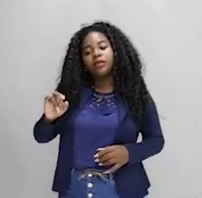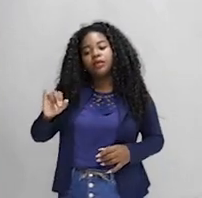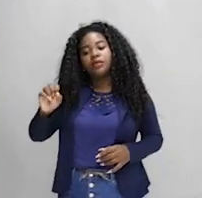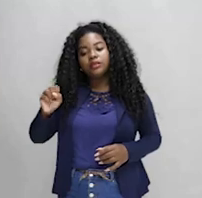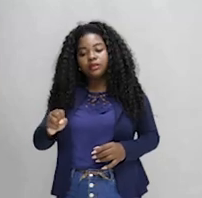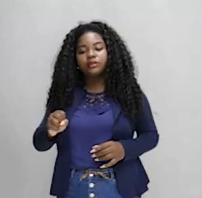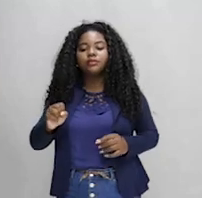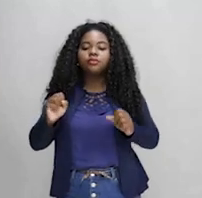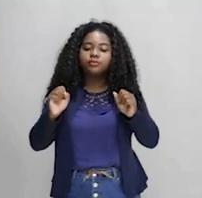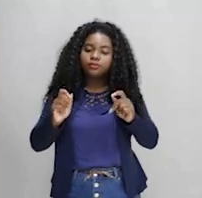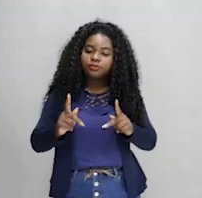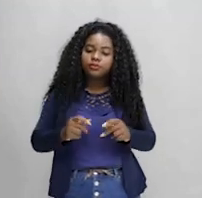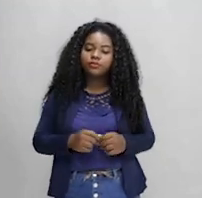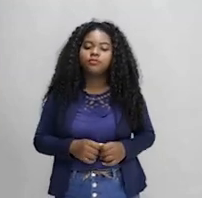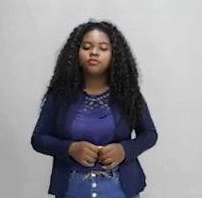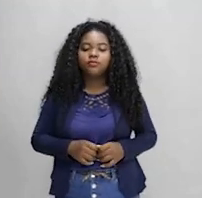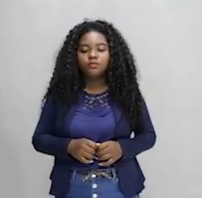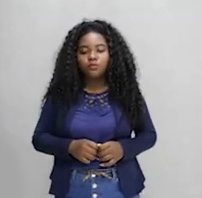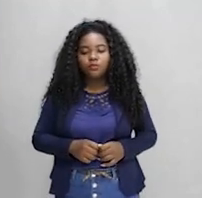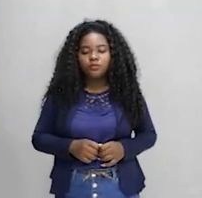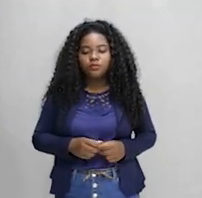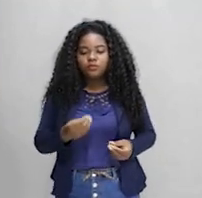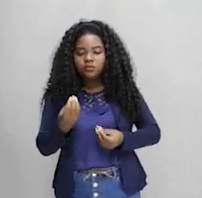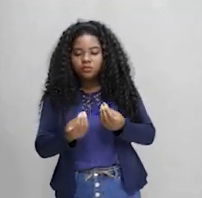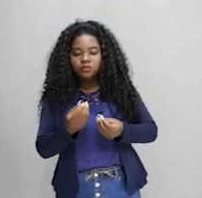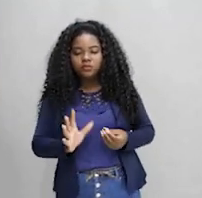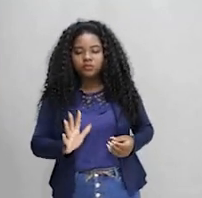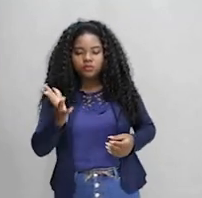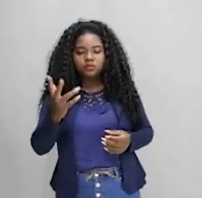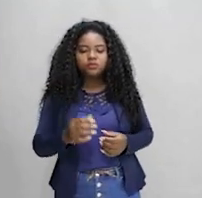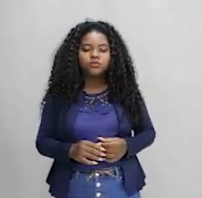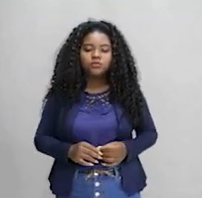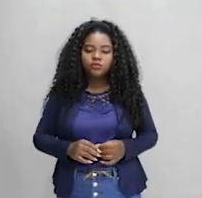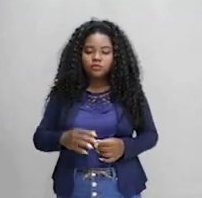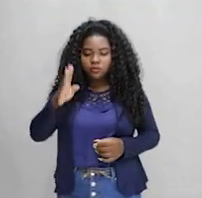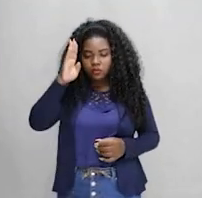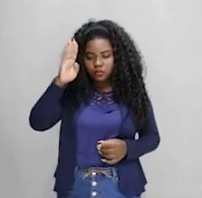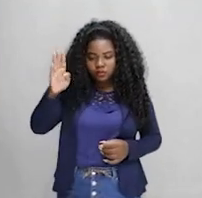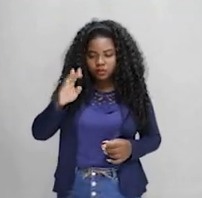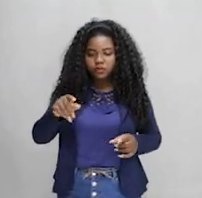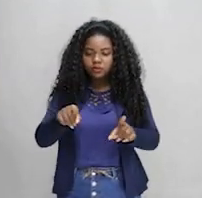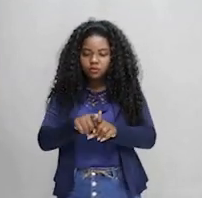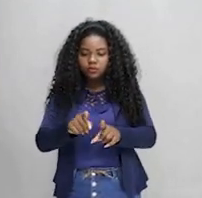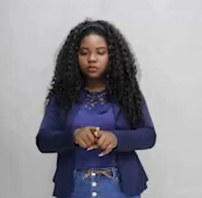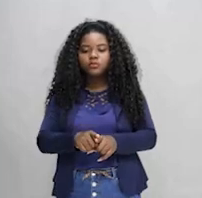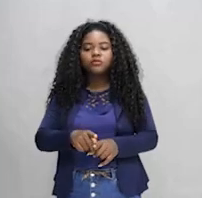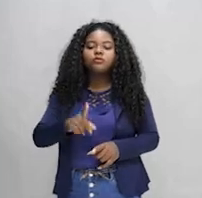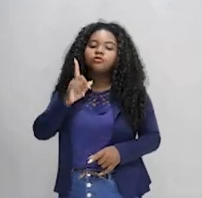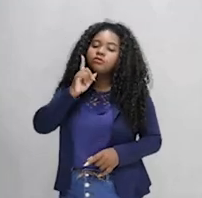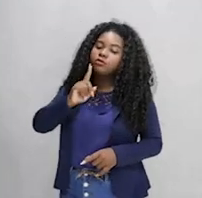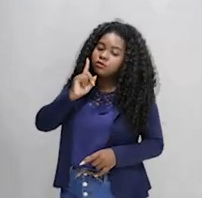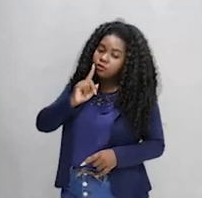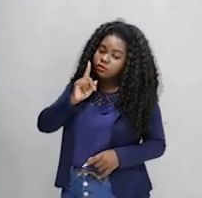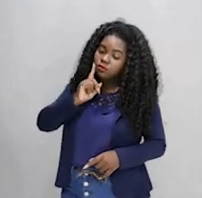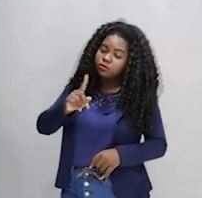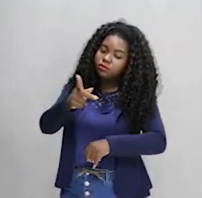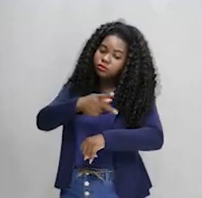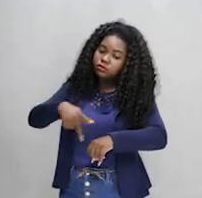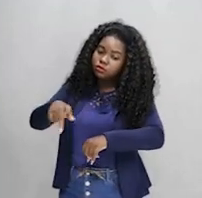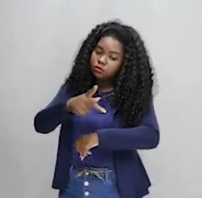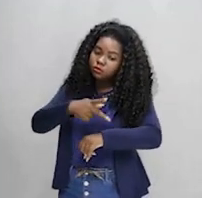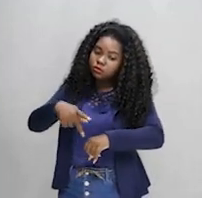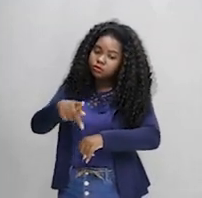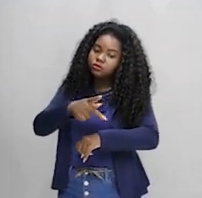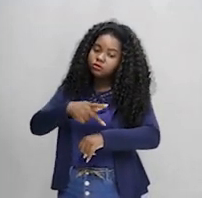nesses dois, a atuação das grandes potências, principalmente os Estados Unidos e a China, que são os dois